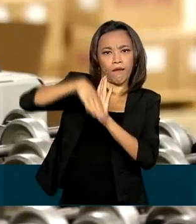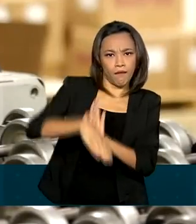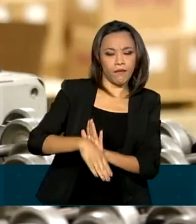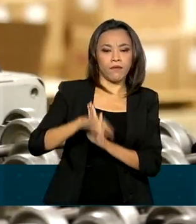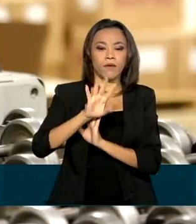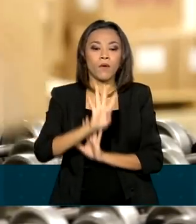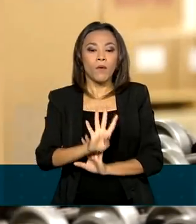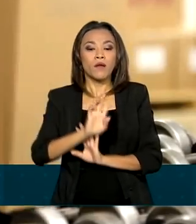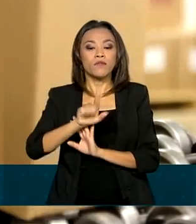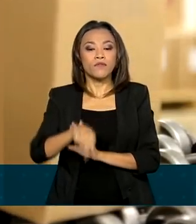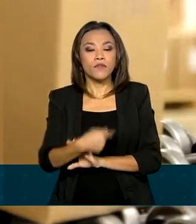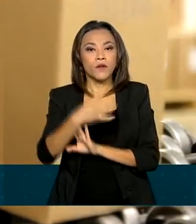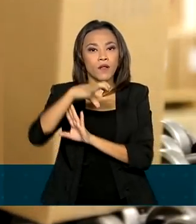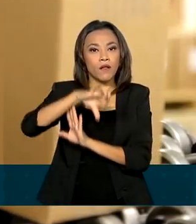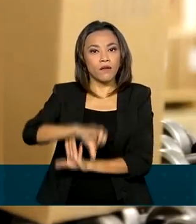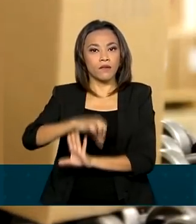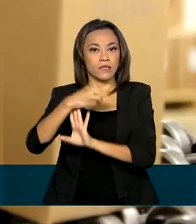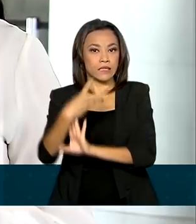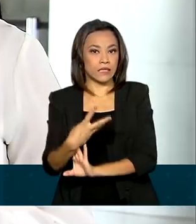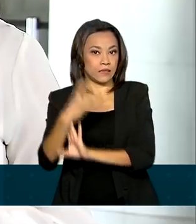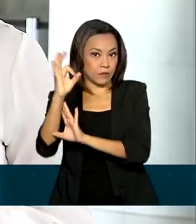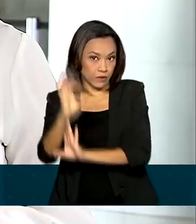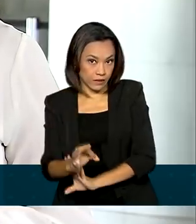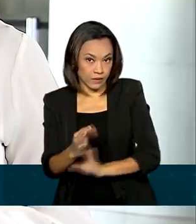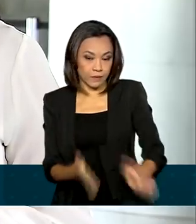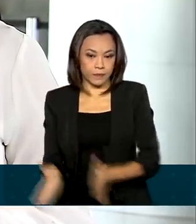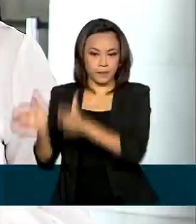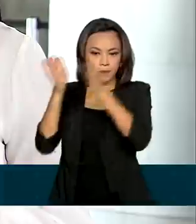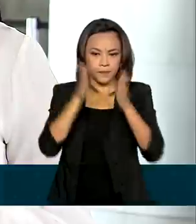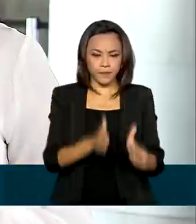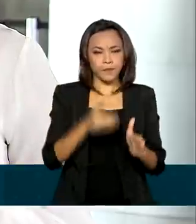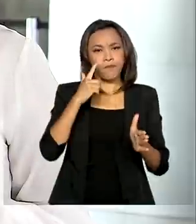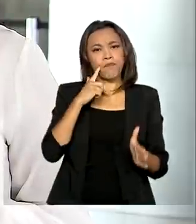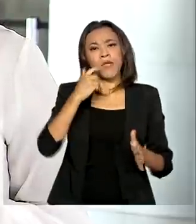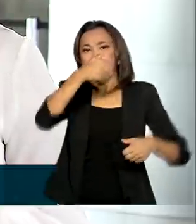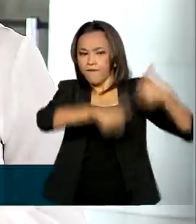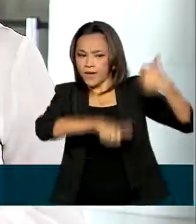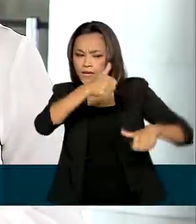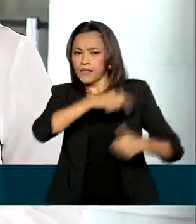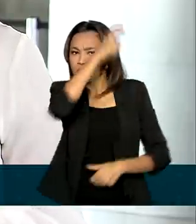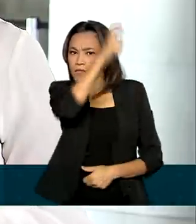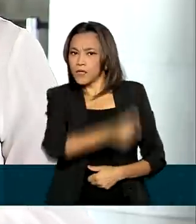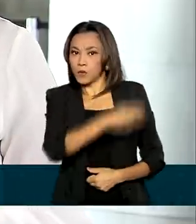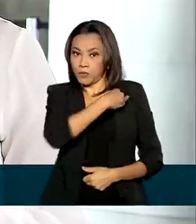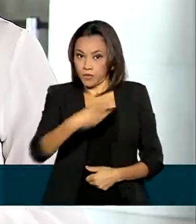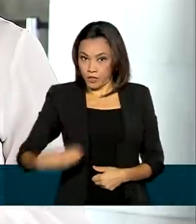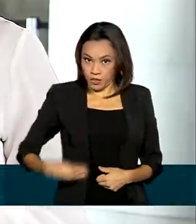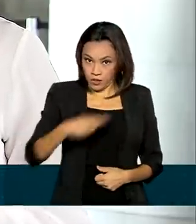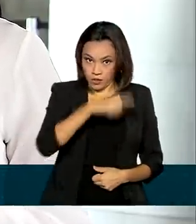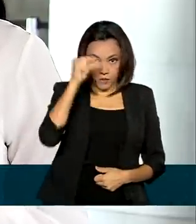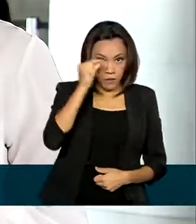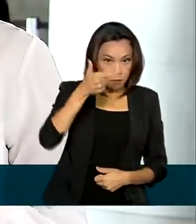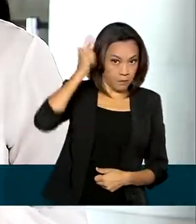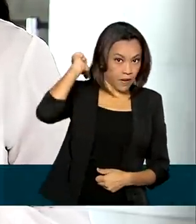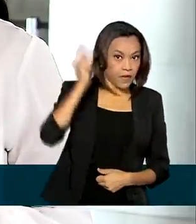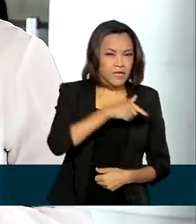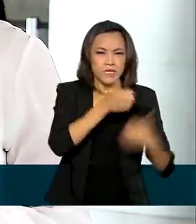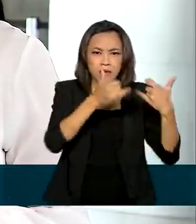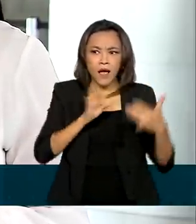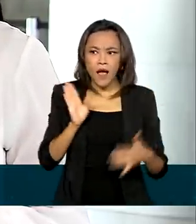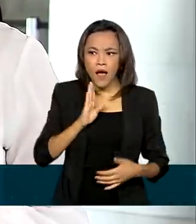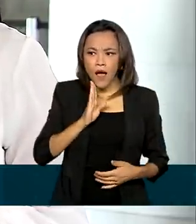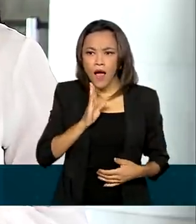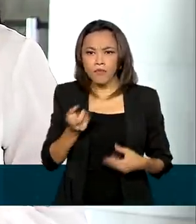4,93%. Na avaliação do ministro da Economia, Paulo Guedes, entre os fatores que explicam a rápida